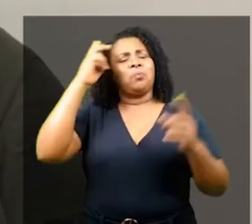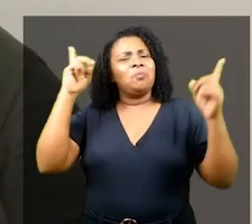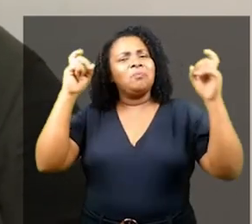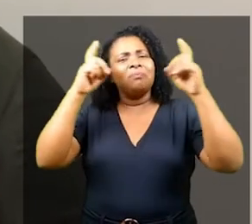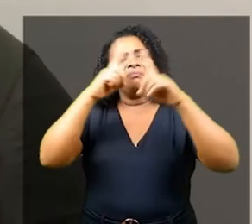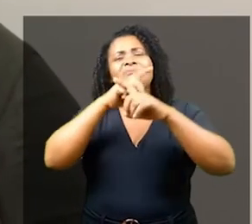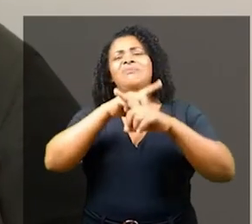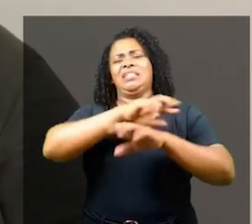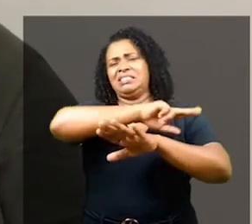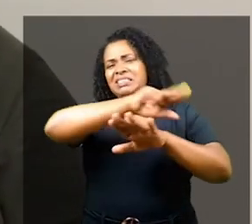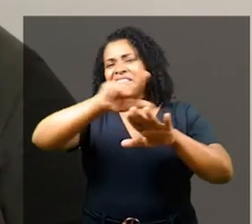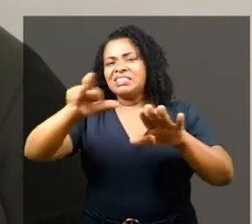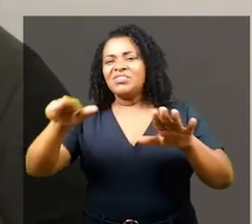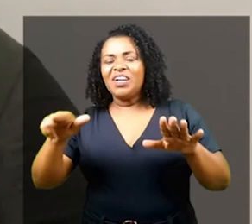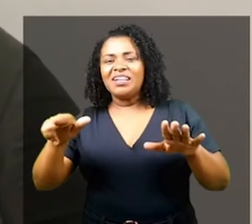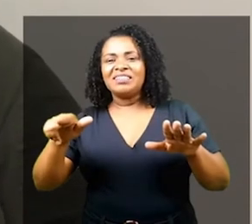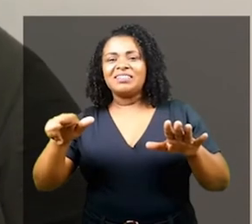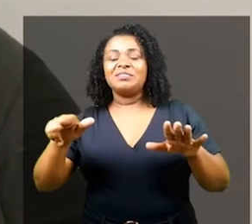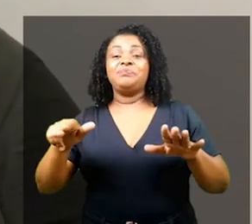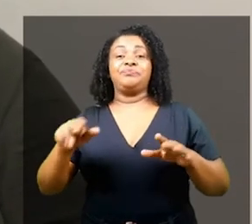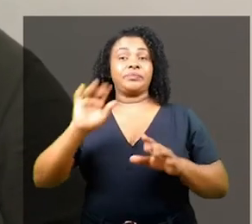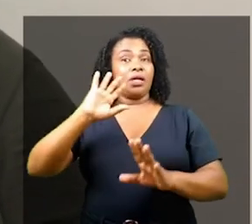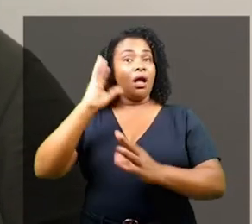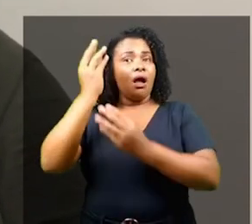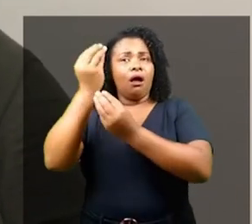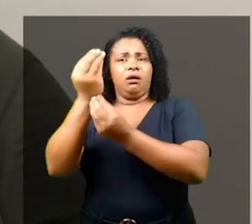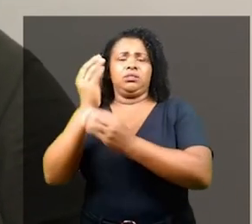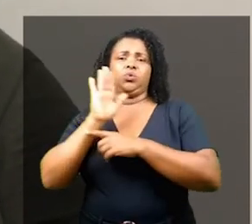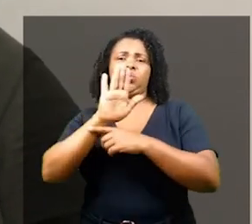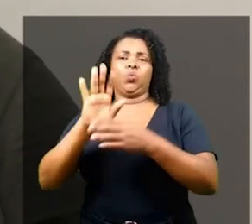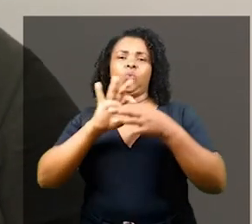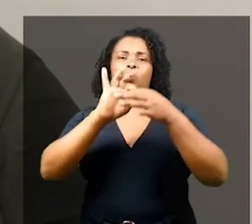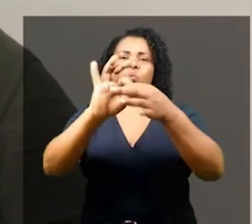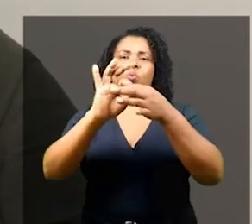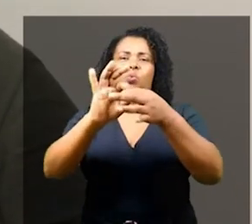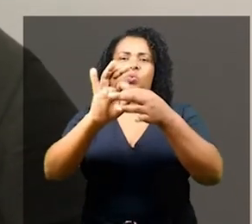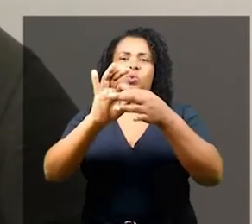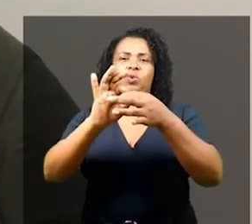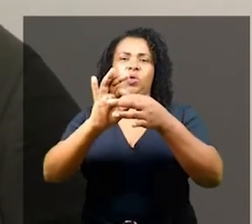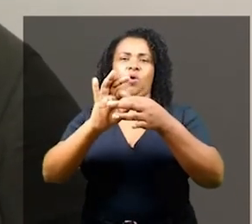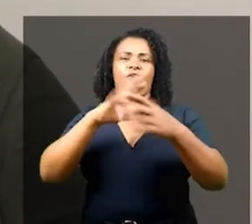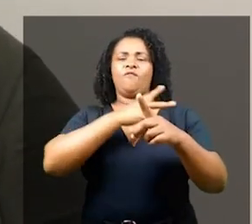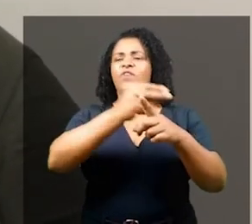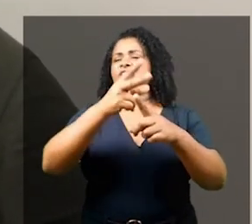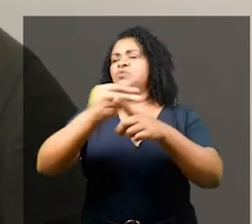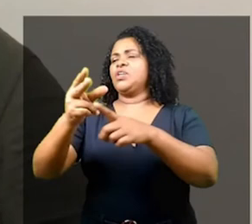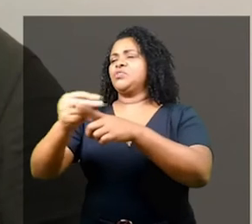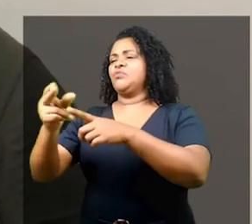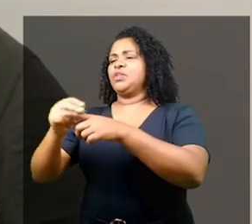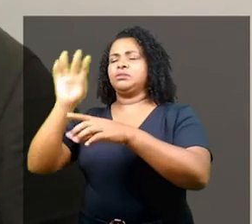diversa. É também através da arte que nós nos conectamos numa conquista do